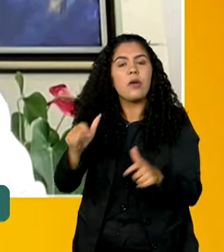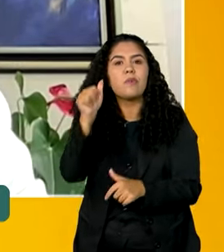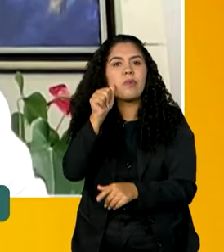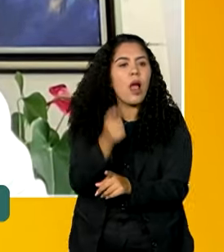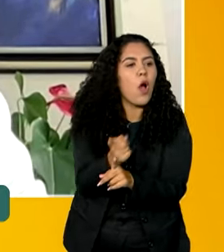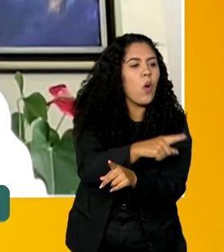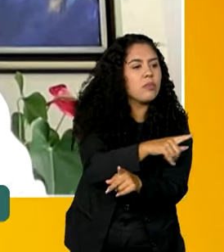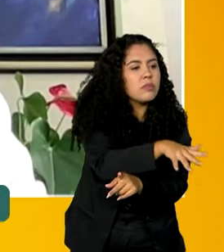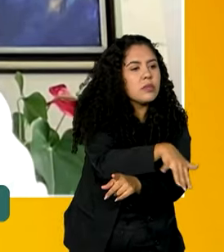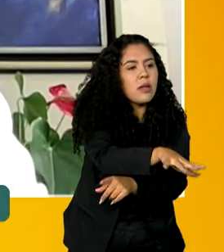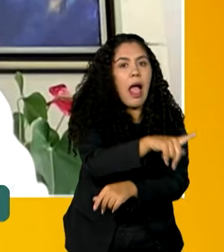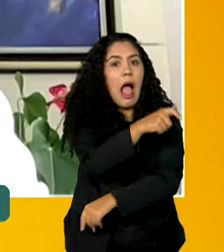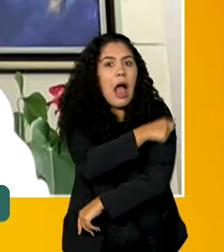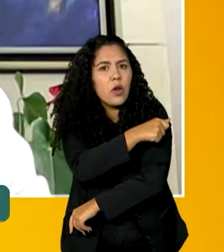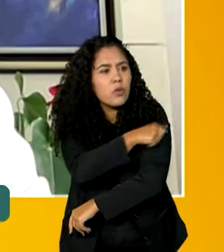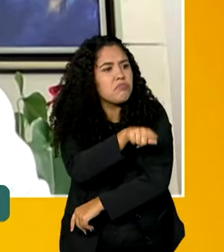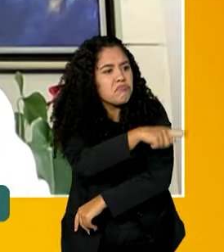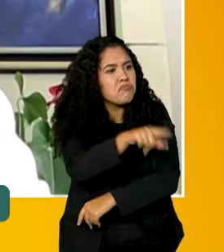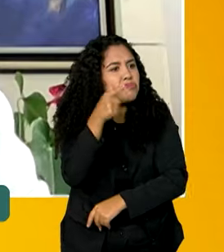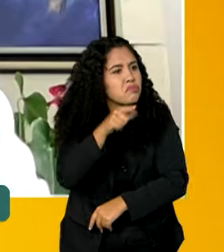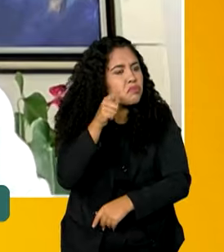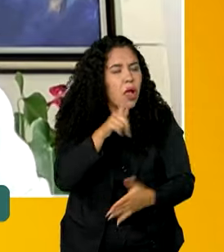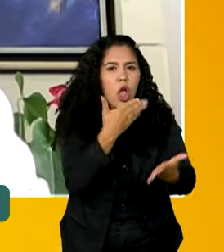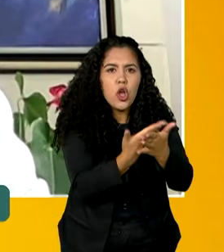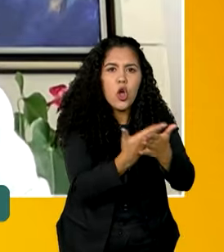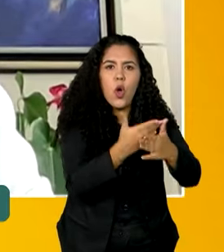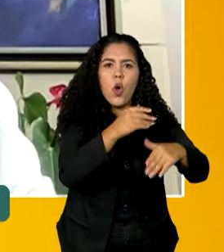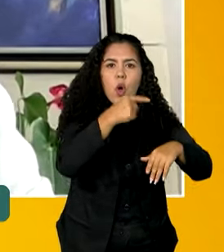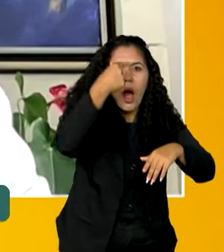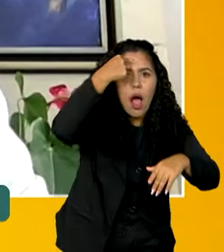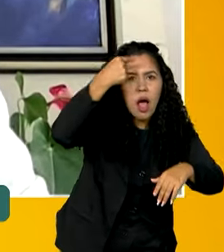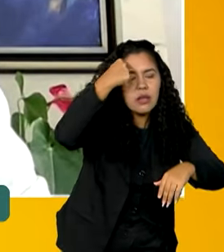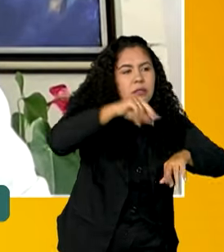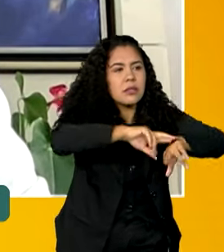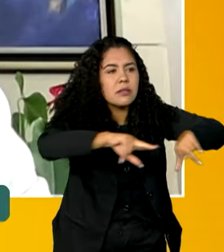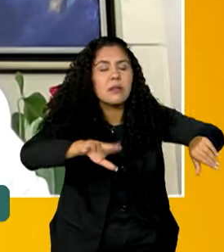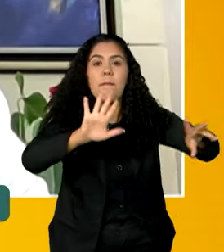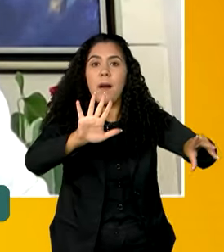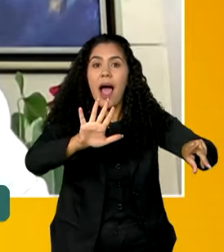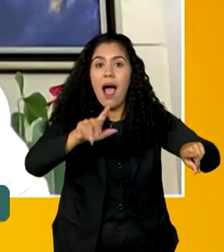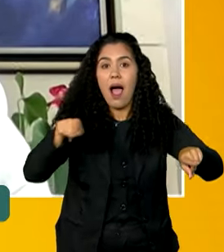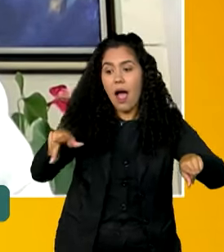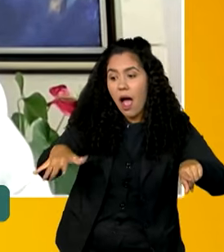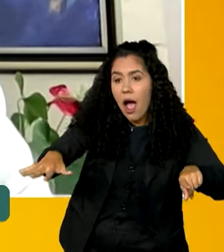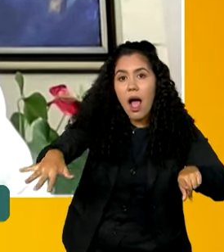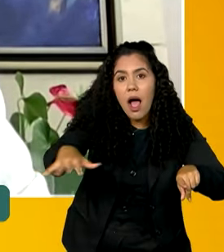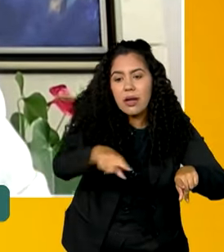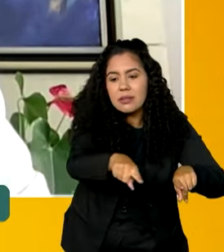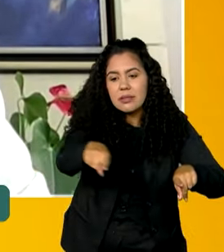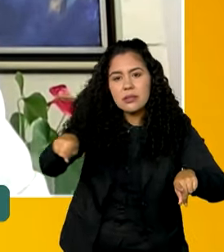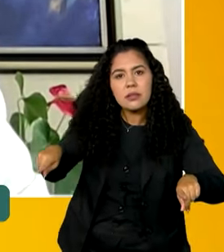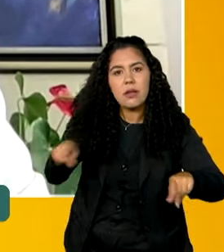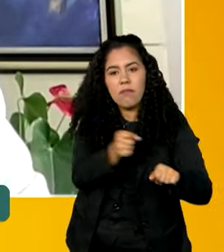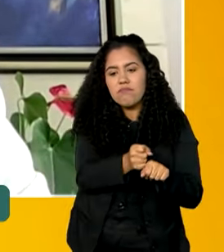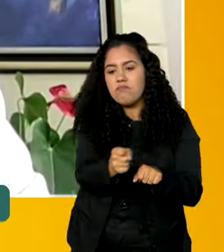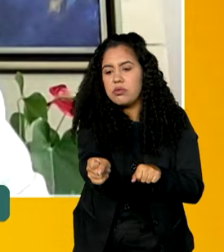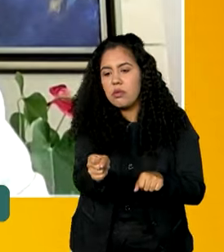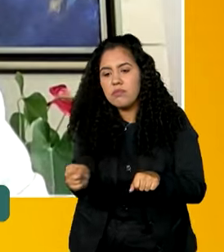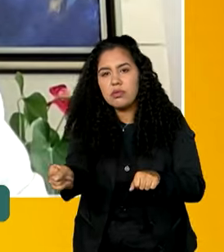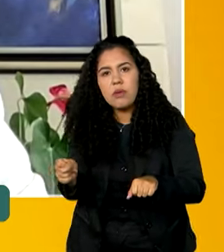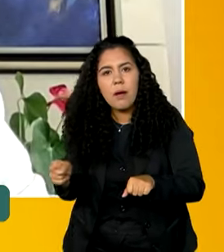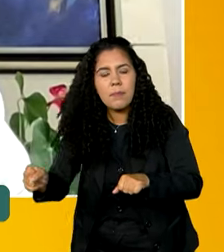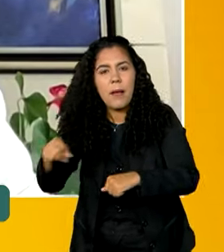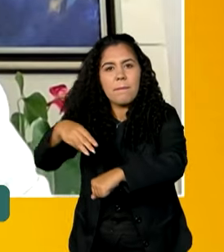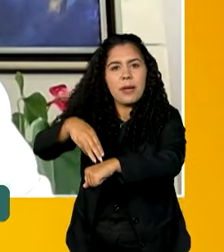como estudantes, como pós-graduandas, mas não são maioria, por exemplo, no corpo docente da pós